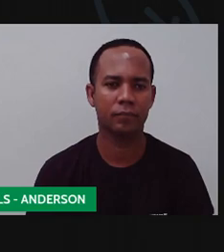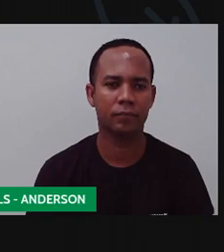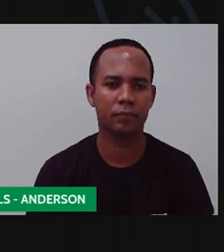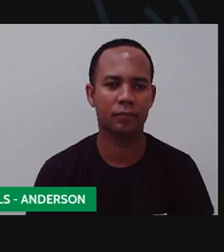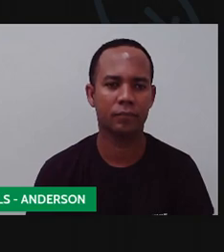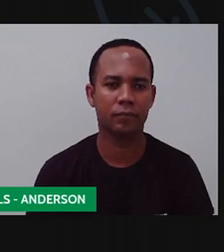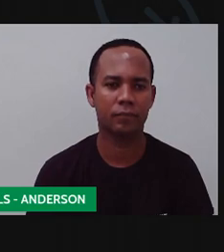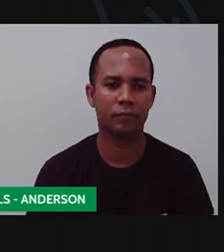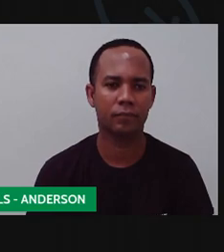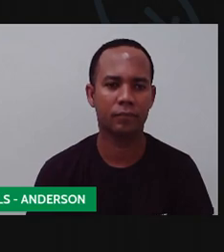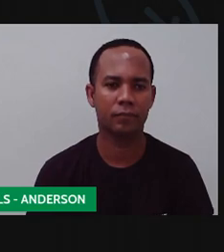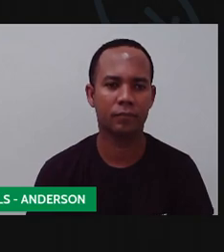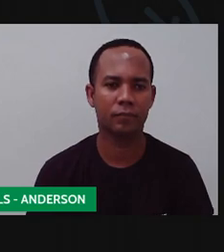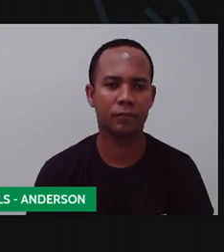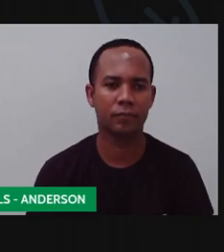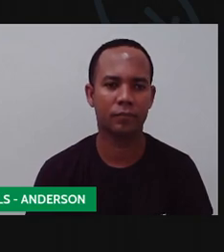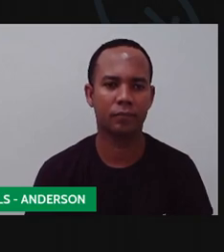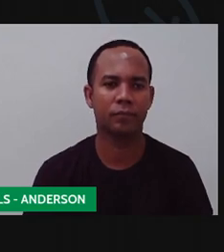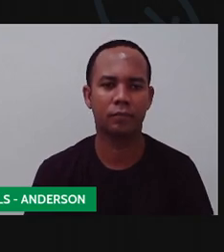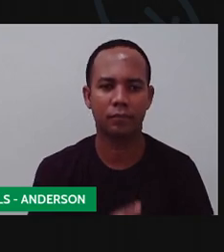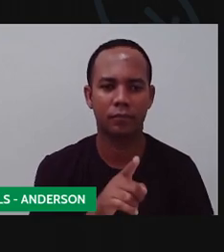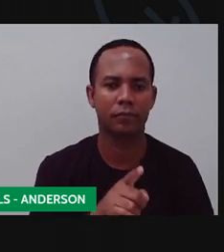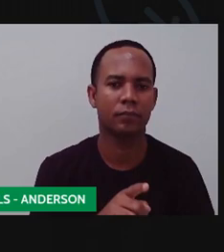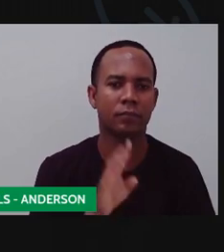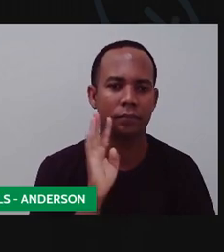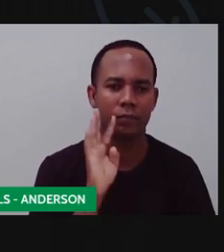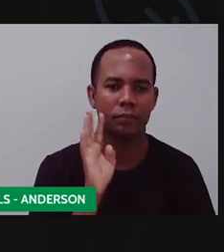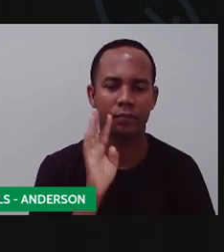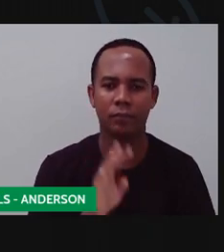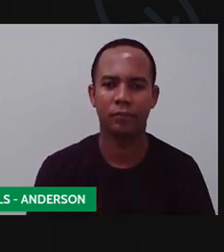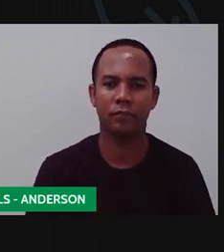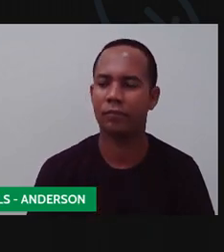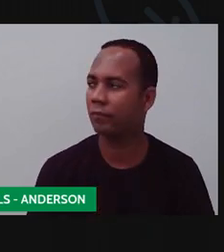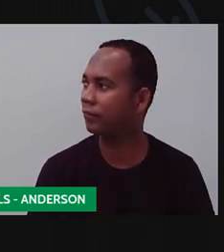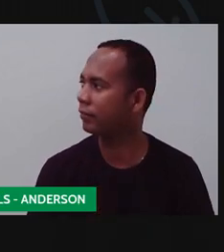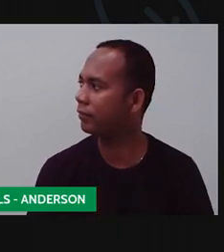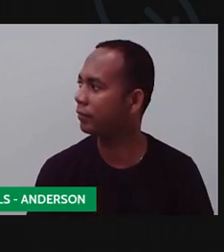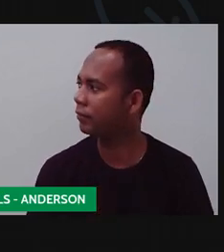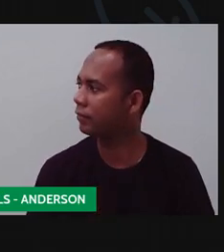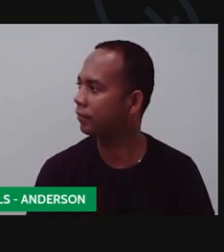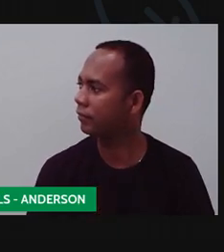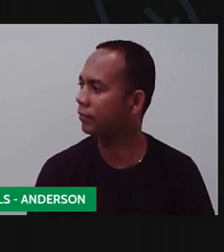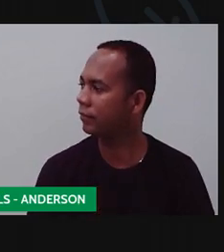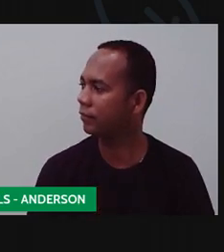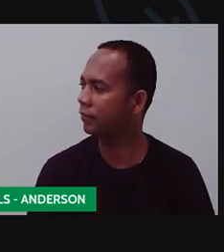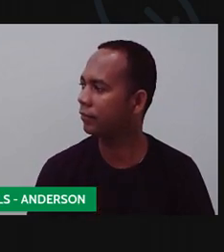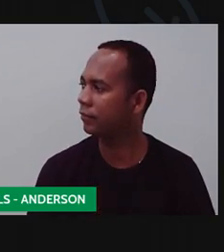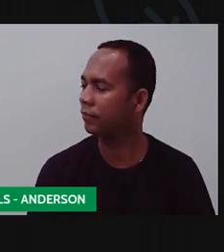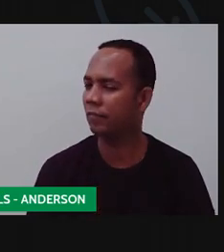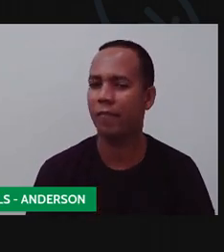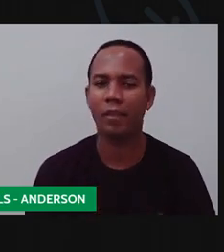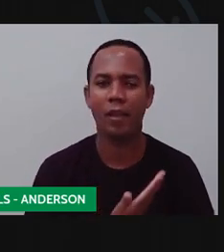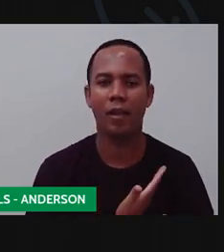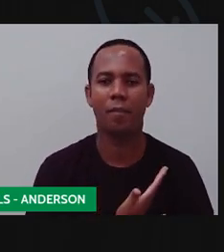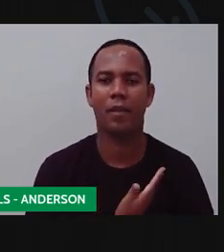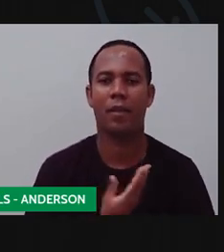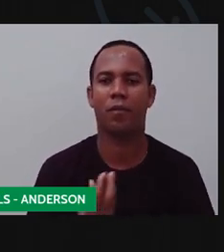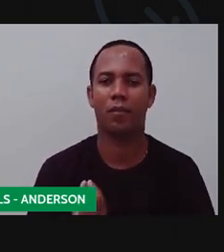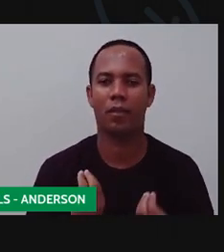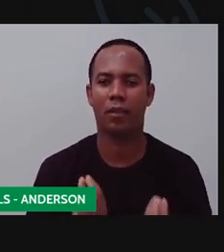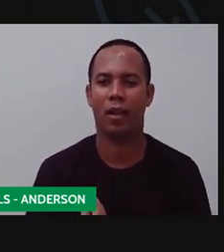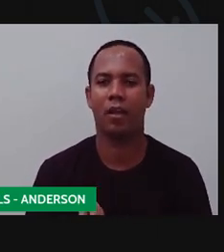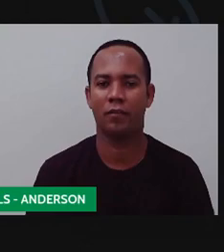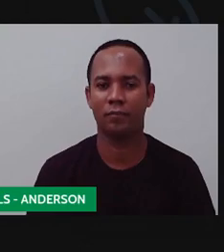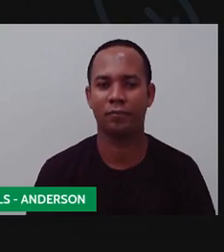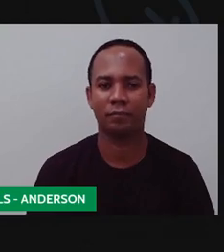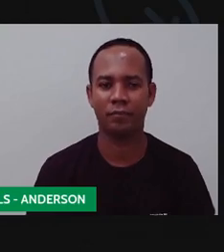aqui é a minha bonequinha. Aí você tem que entregar a bonequinha, Anderson. Pra uma pessoa que você gosta. Eu vou entregar a